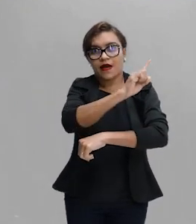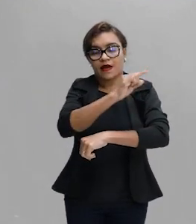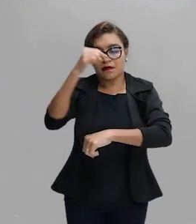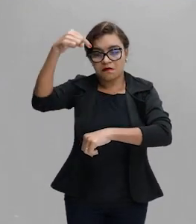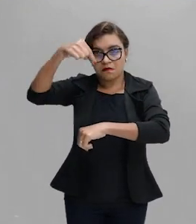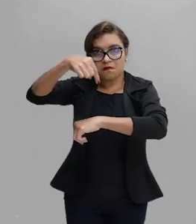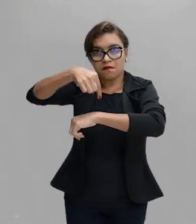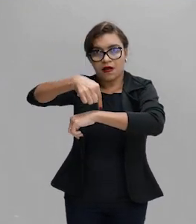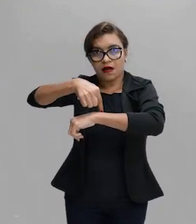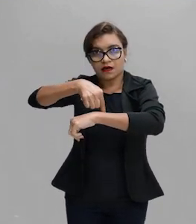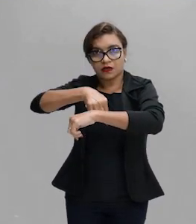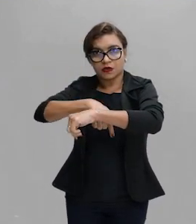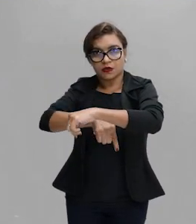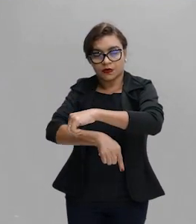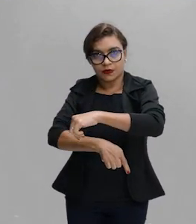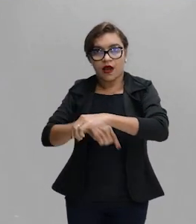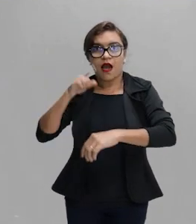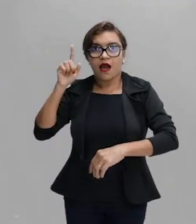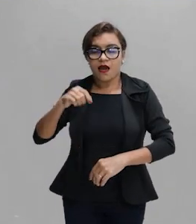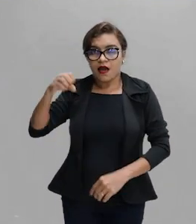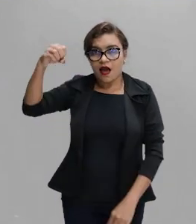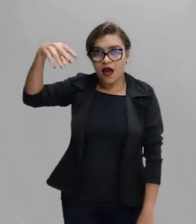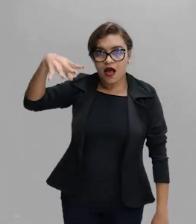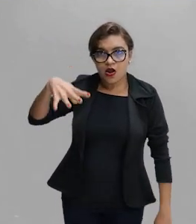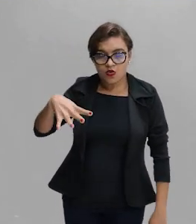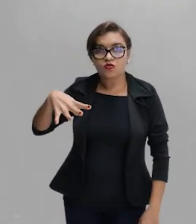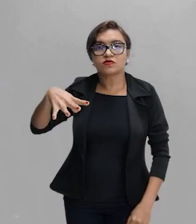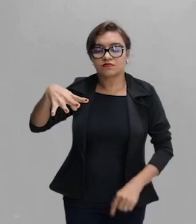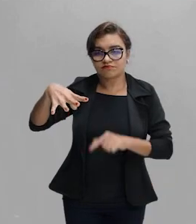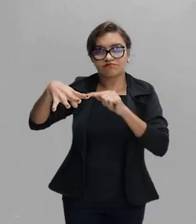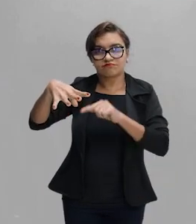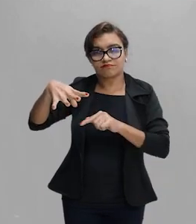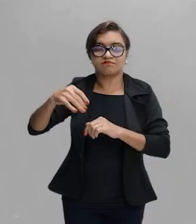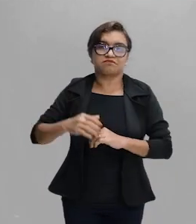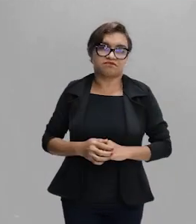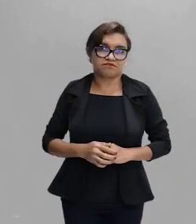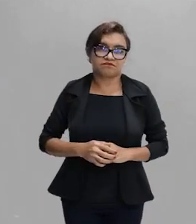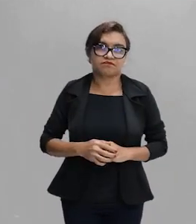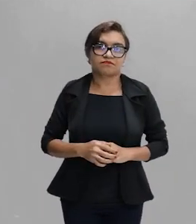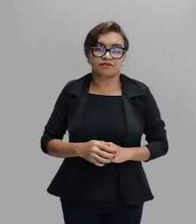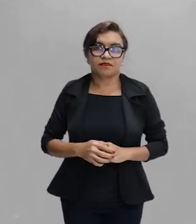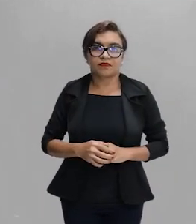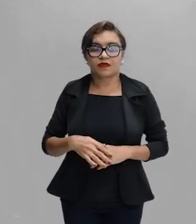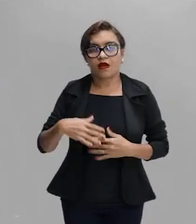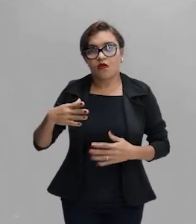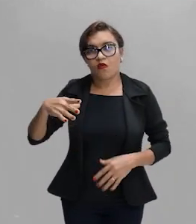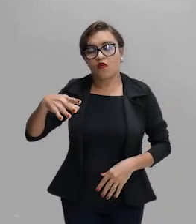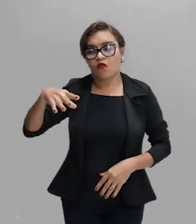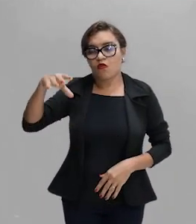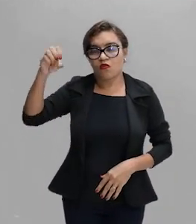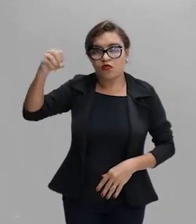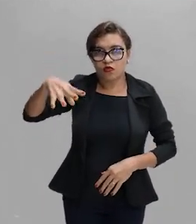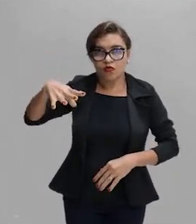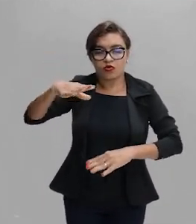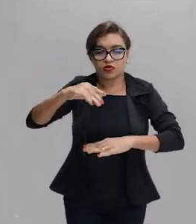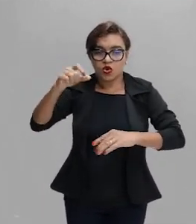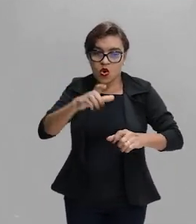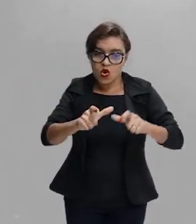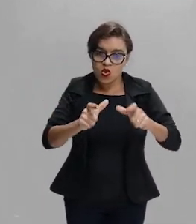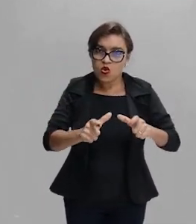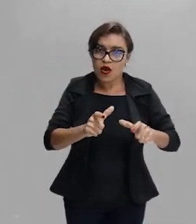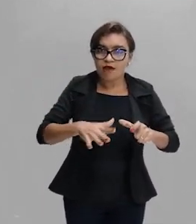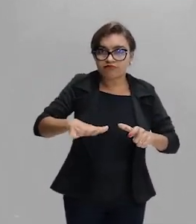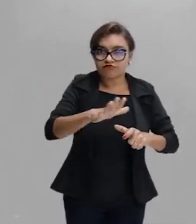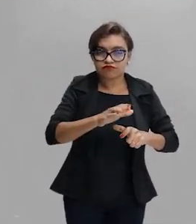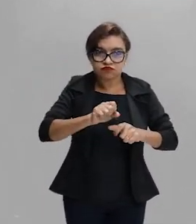passagem dessa luz de um meio para outro, seja do mais para o menos refringente ou do menos para o mais refringente.